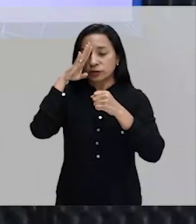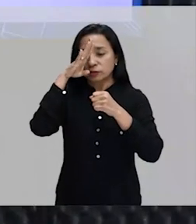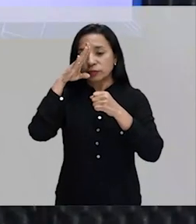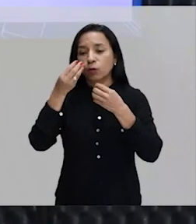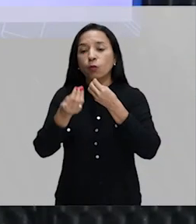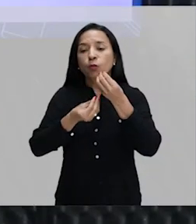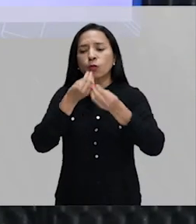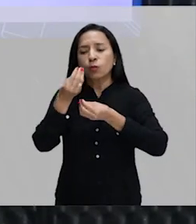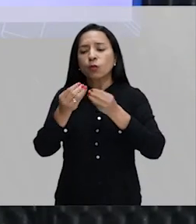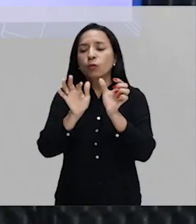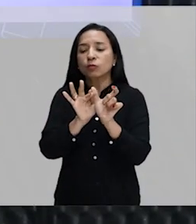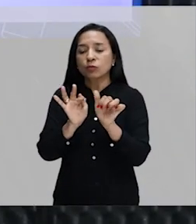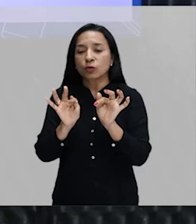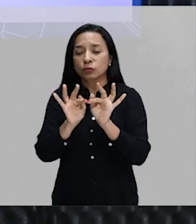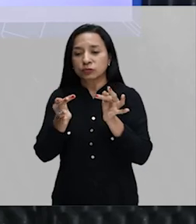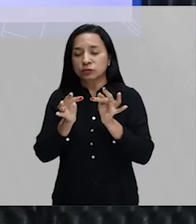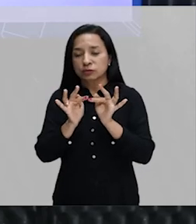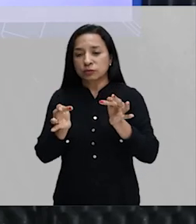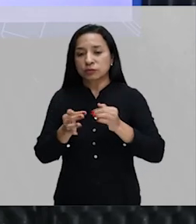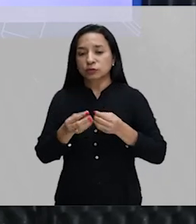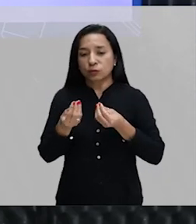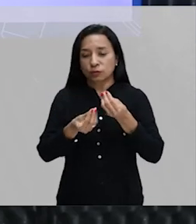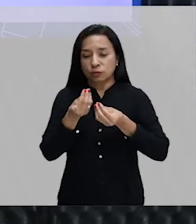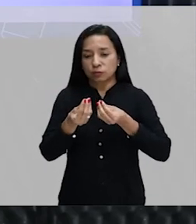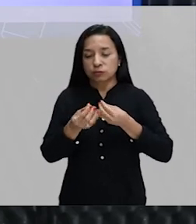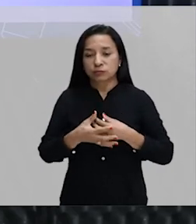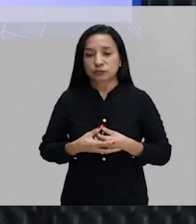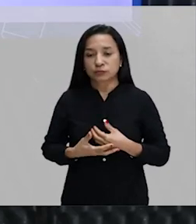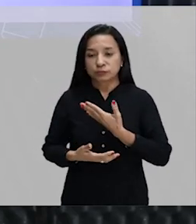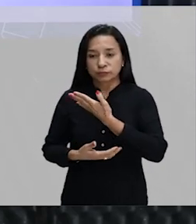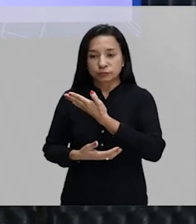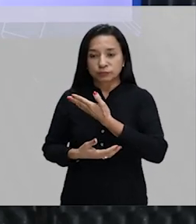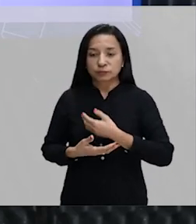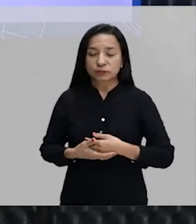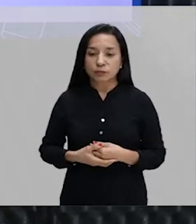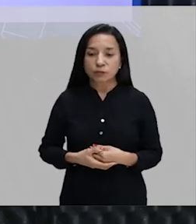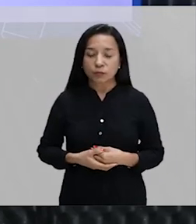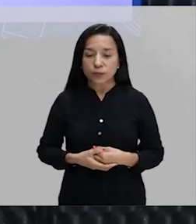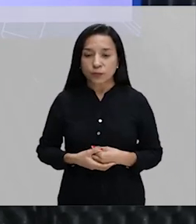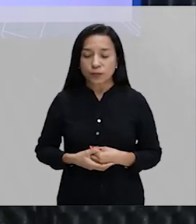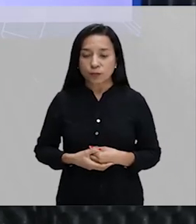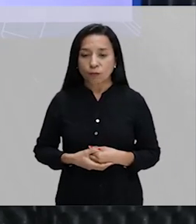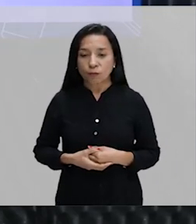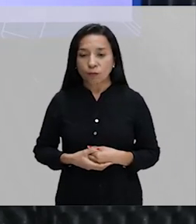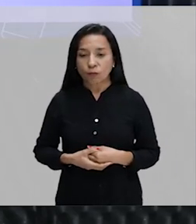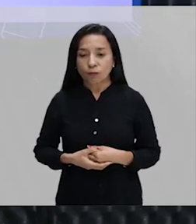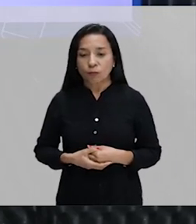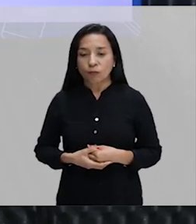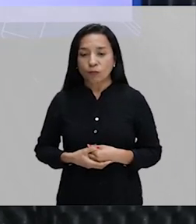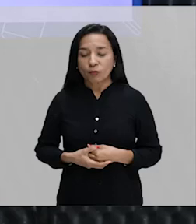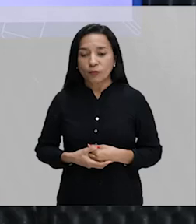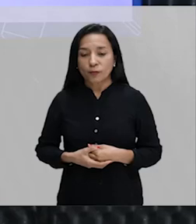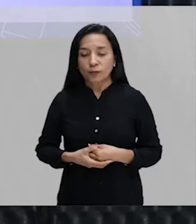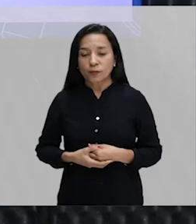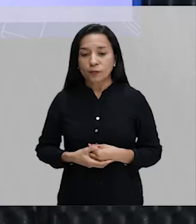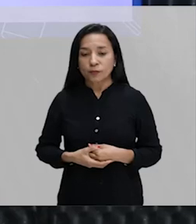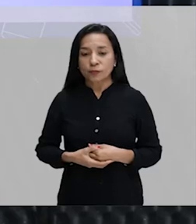fica o simples eu tendria tu tendrias ele tendria, tendríamos